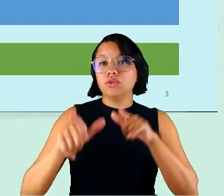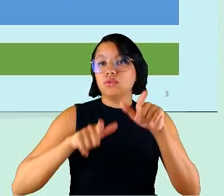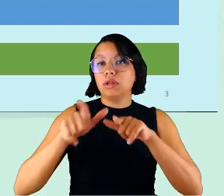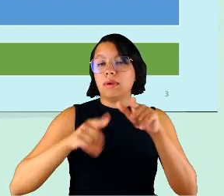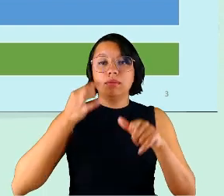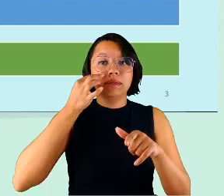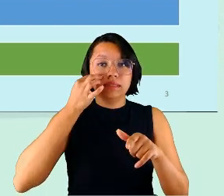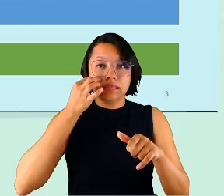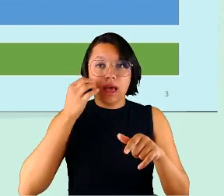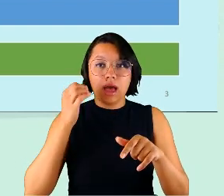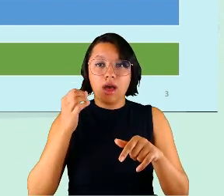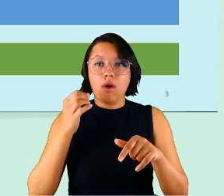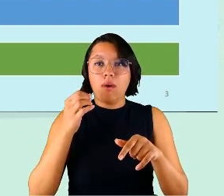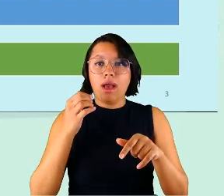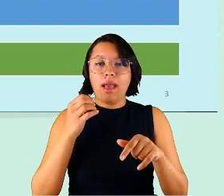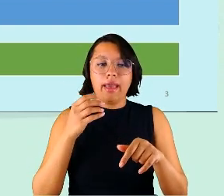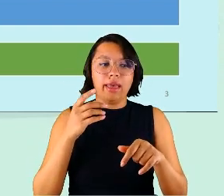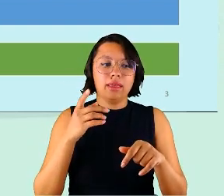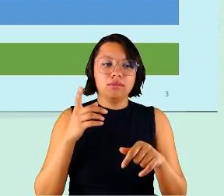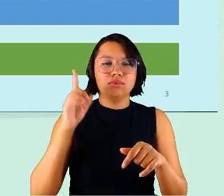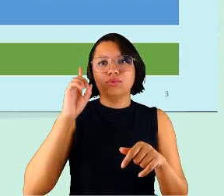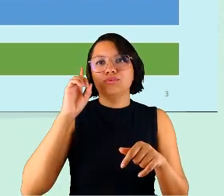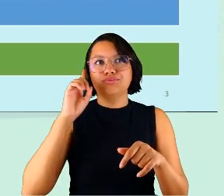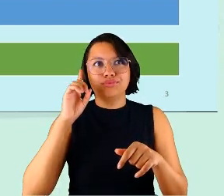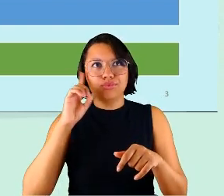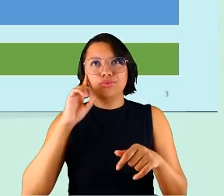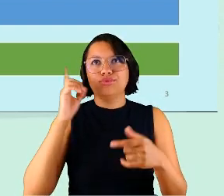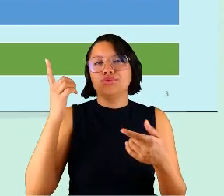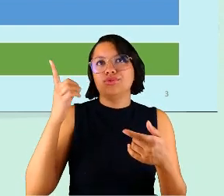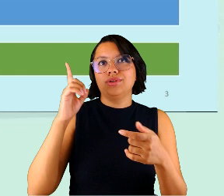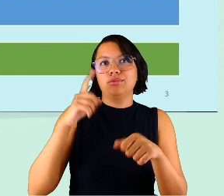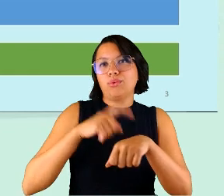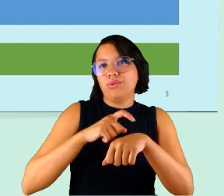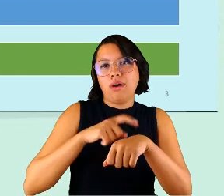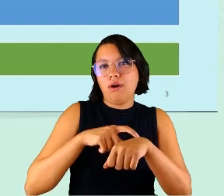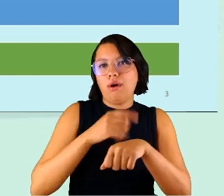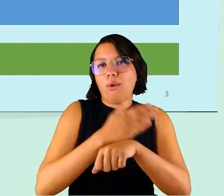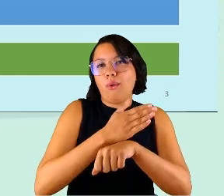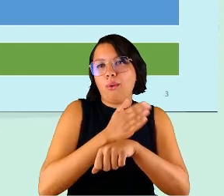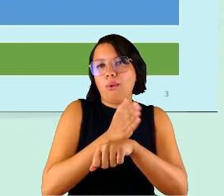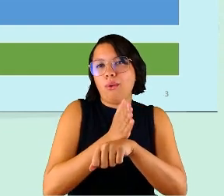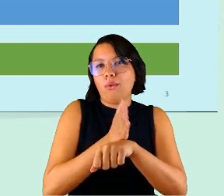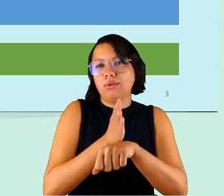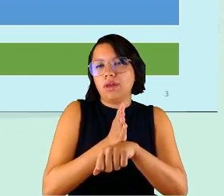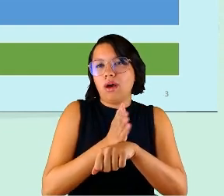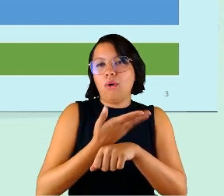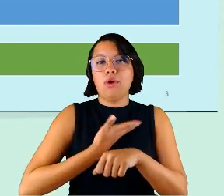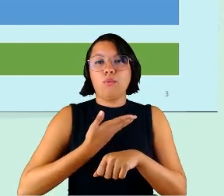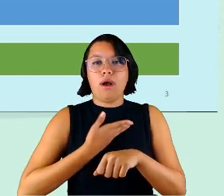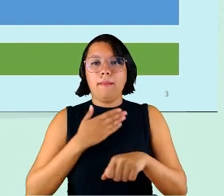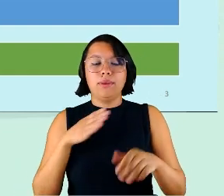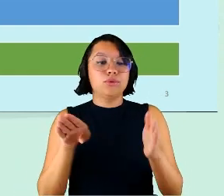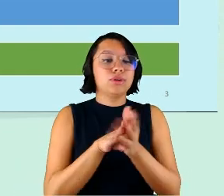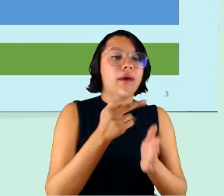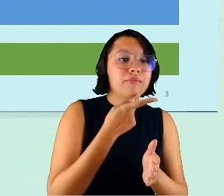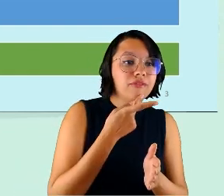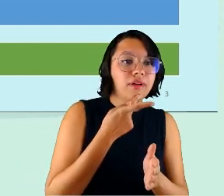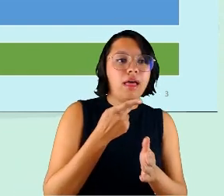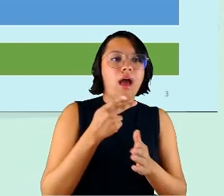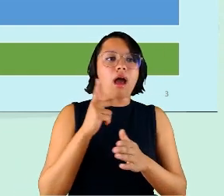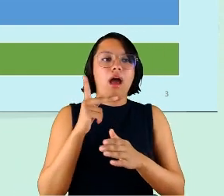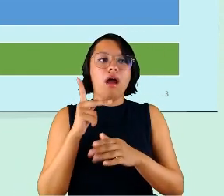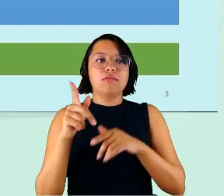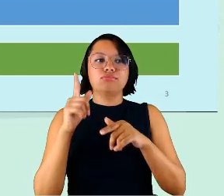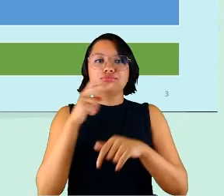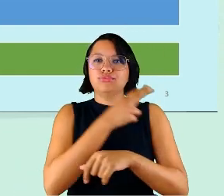colegas, as interrupções constantes do trabalho. Então, quanto mais concentração exige o trabalho, mais complexo